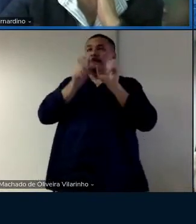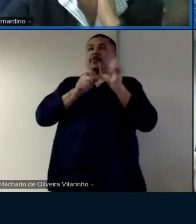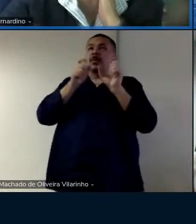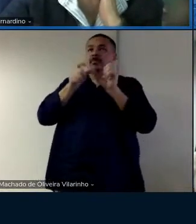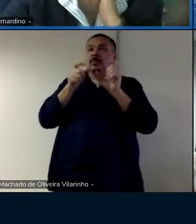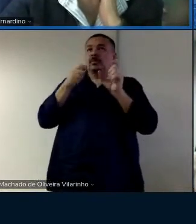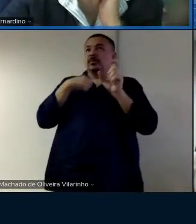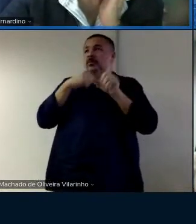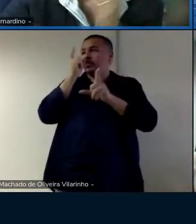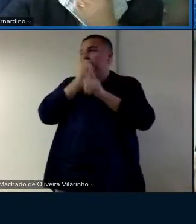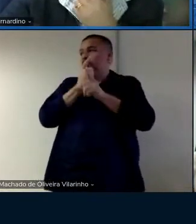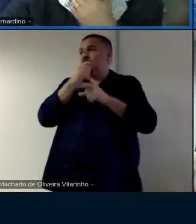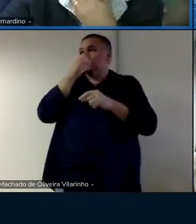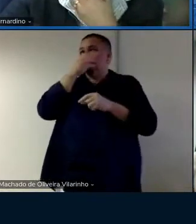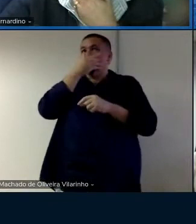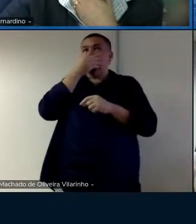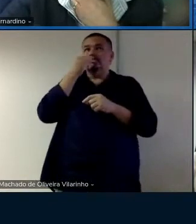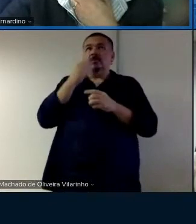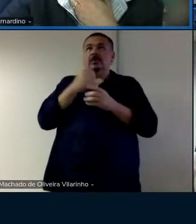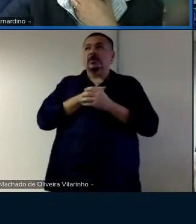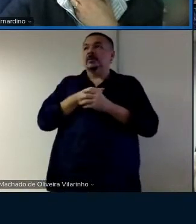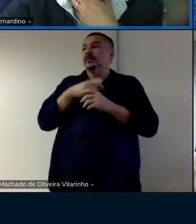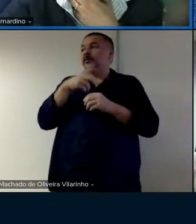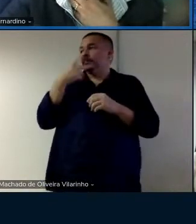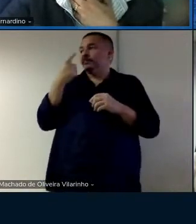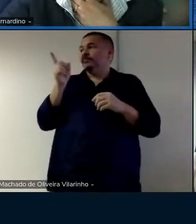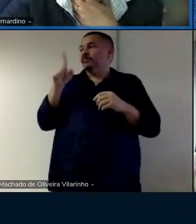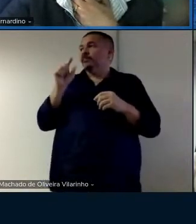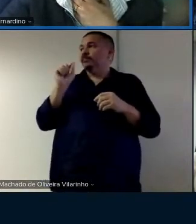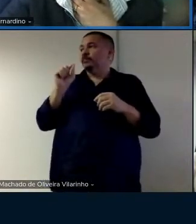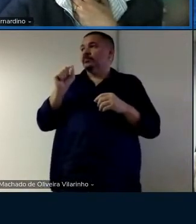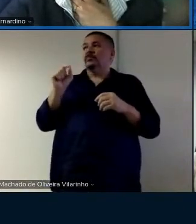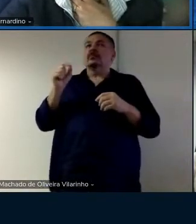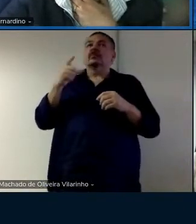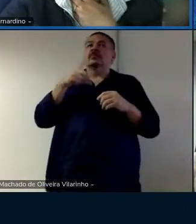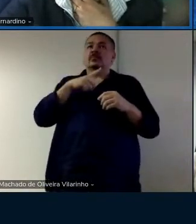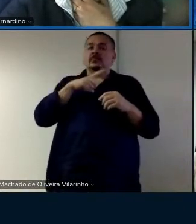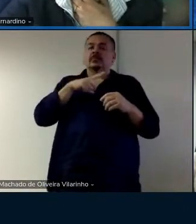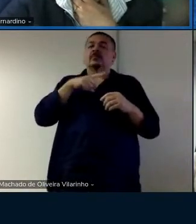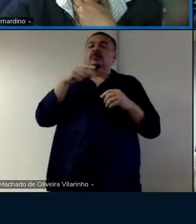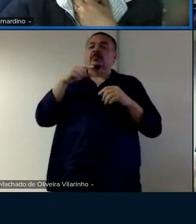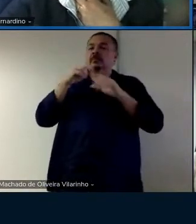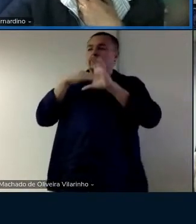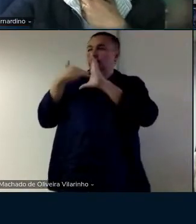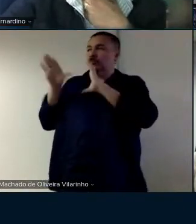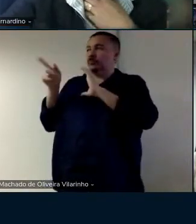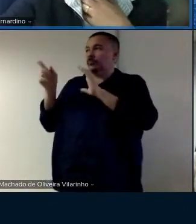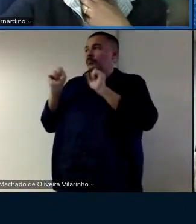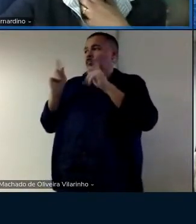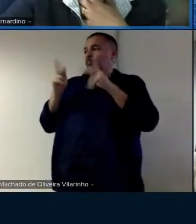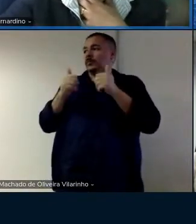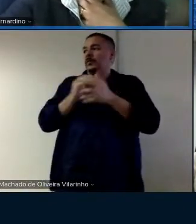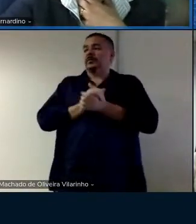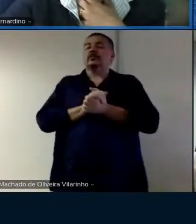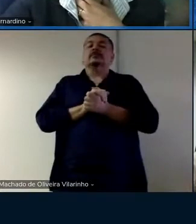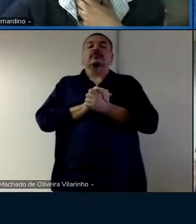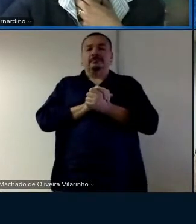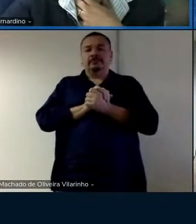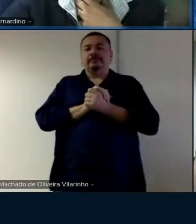o trabalho dela e aí eu mando para a Ingrid tá?